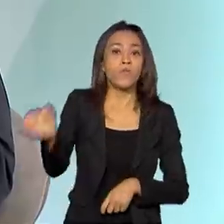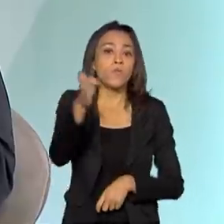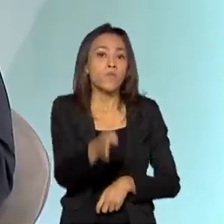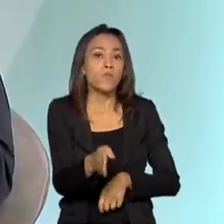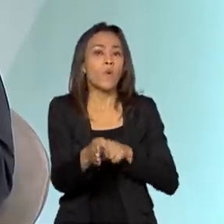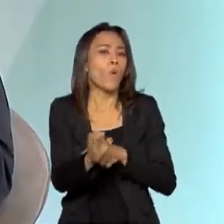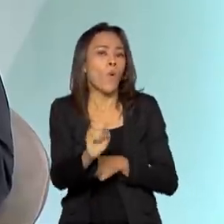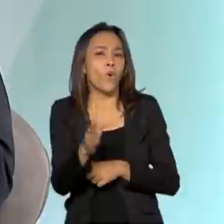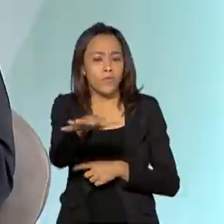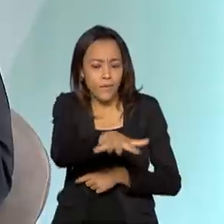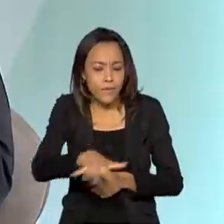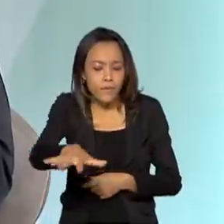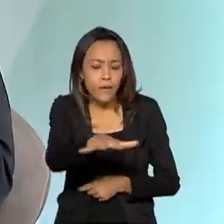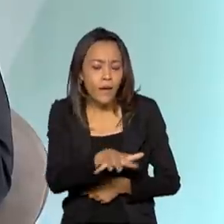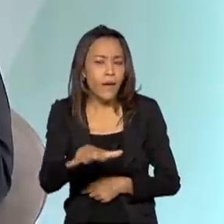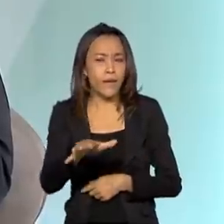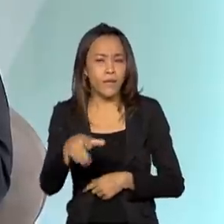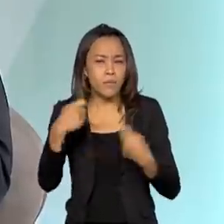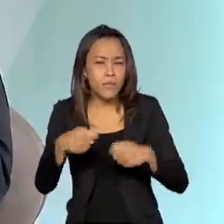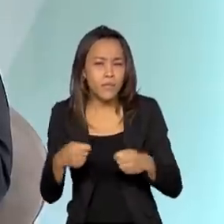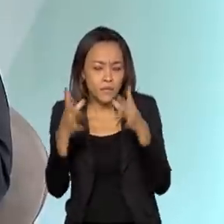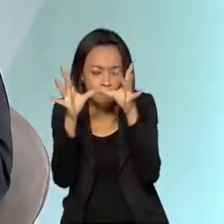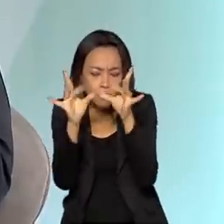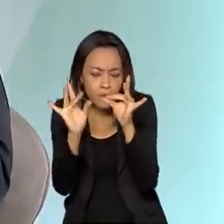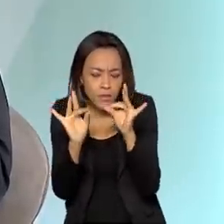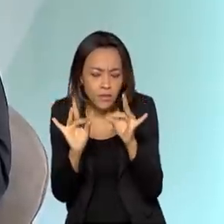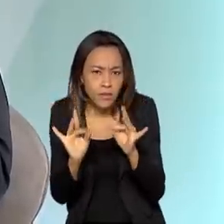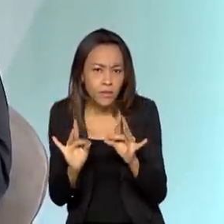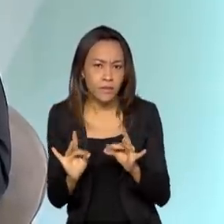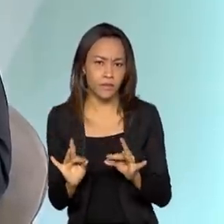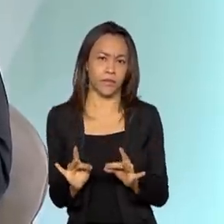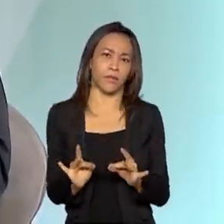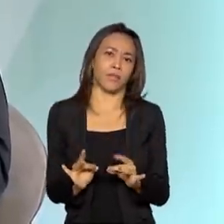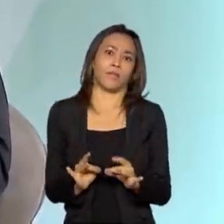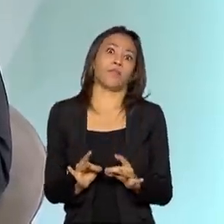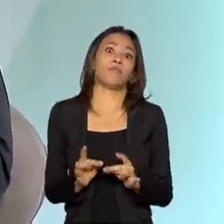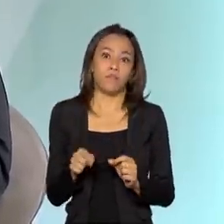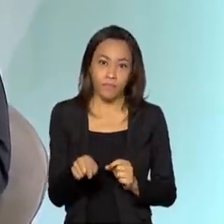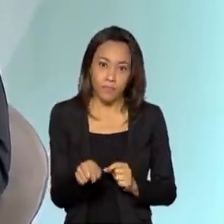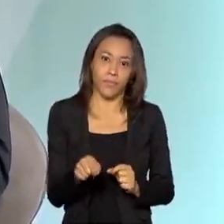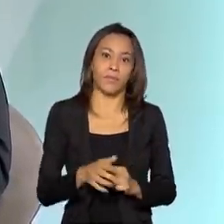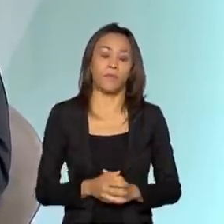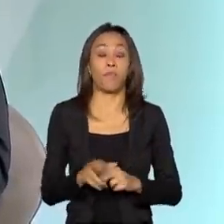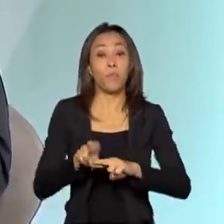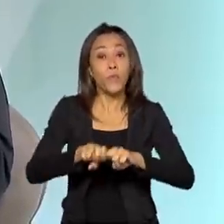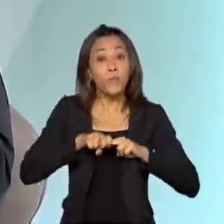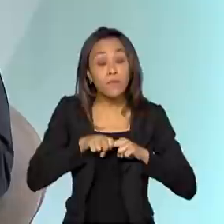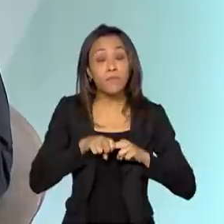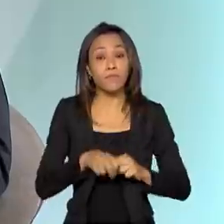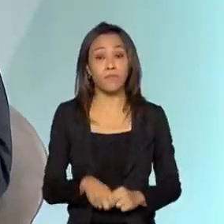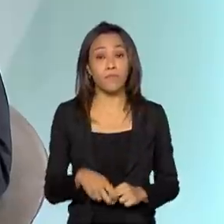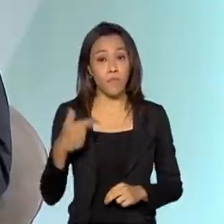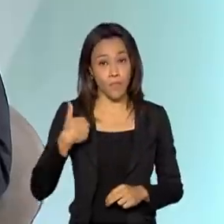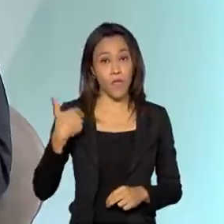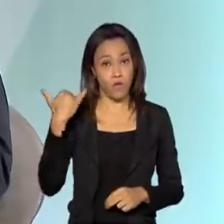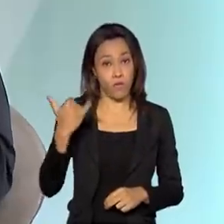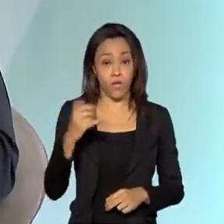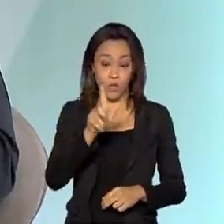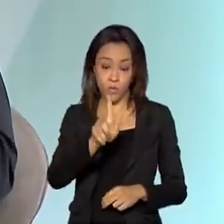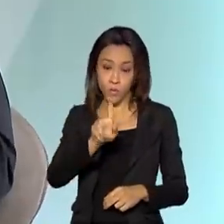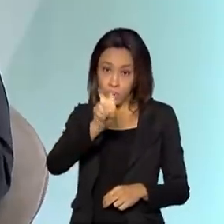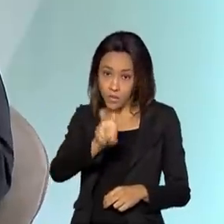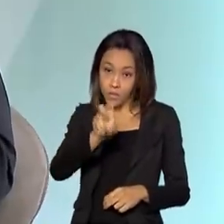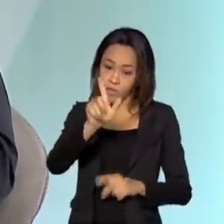críticas, que requerem uma latência, aquela sensibilidade ao atraso muito baixa. Portanto, eu diria que o 5G,